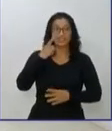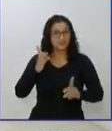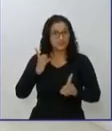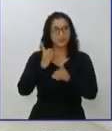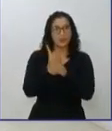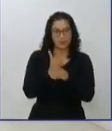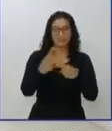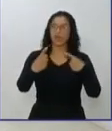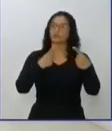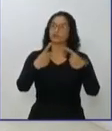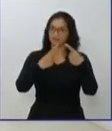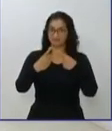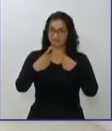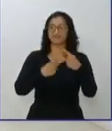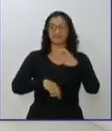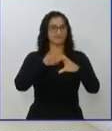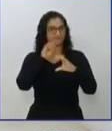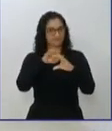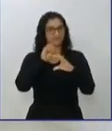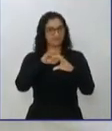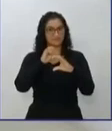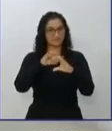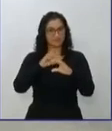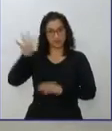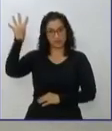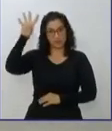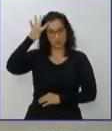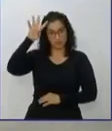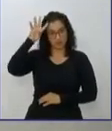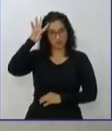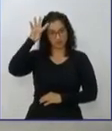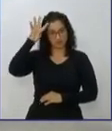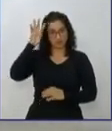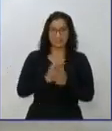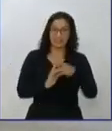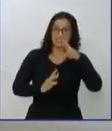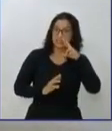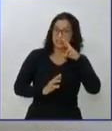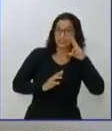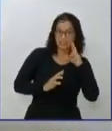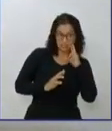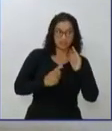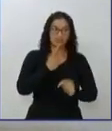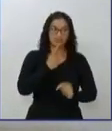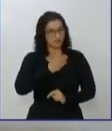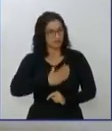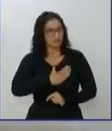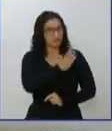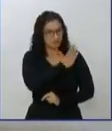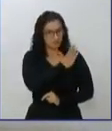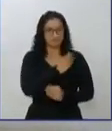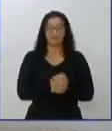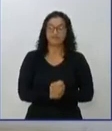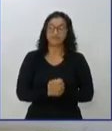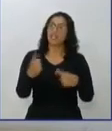SBTMS promove agora, na próxima quarta-feira, entre Eduardo Ríbel e o Capitão Contar. Debate